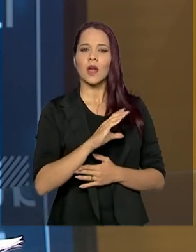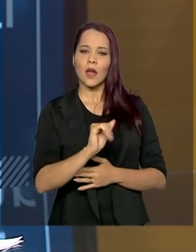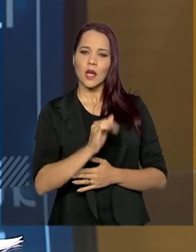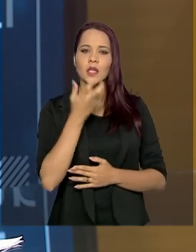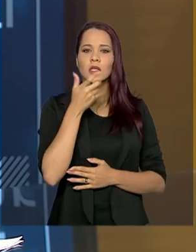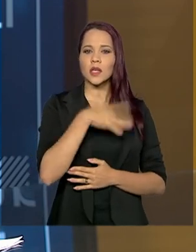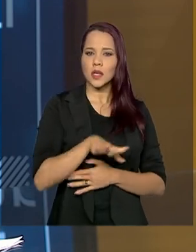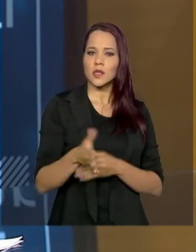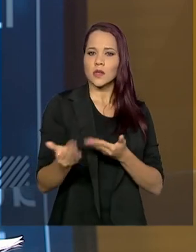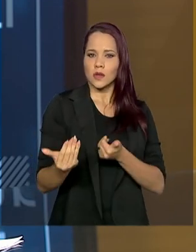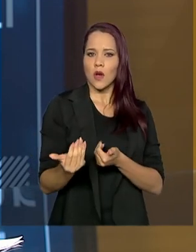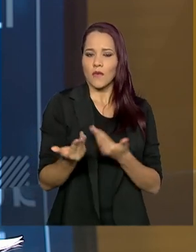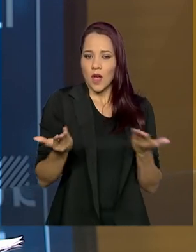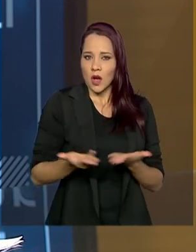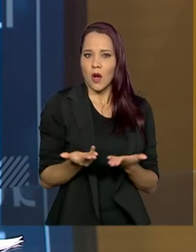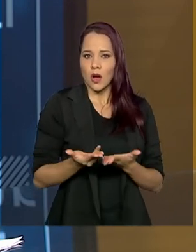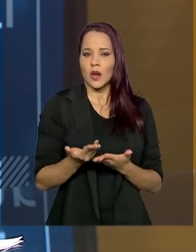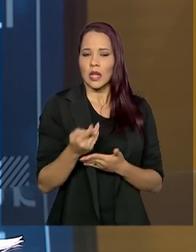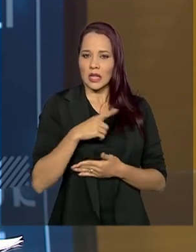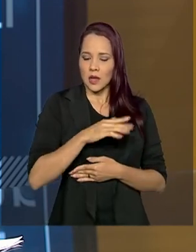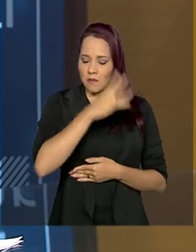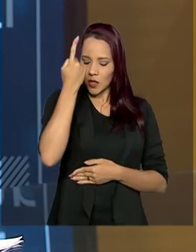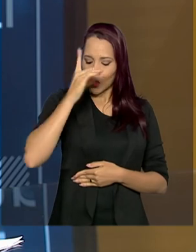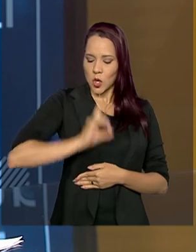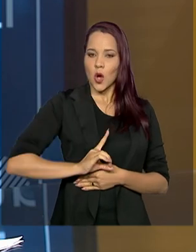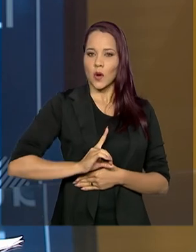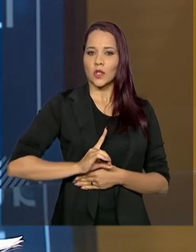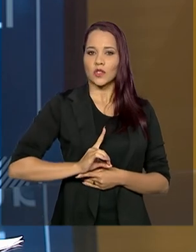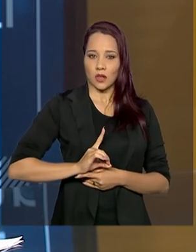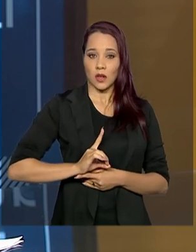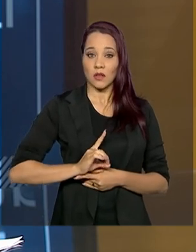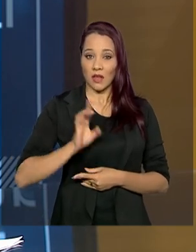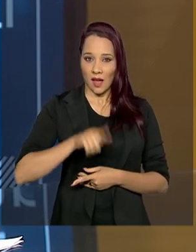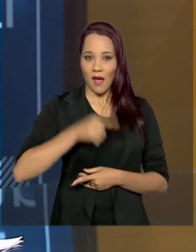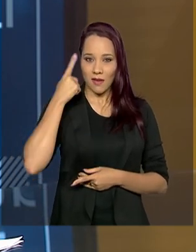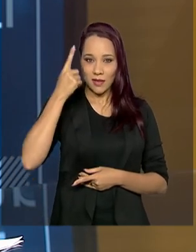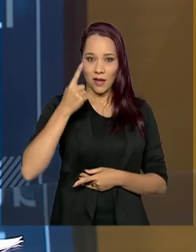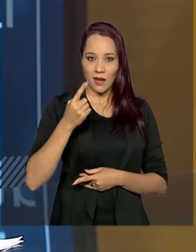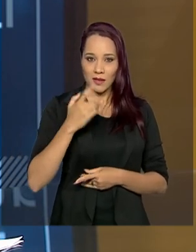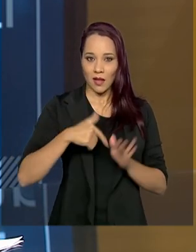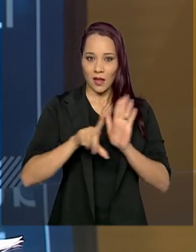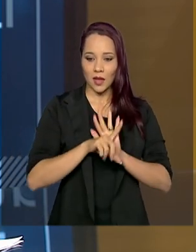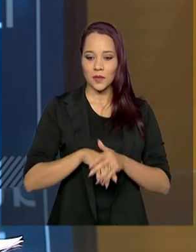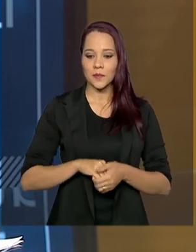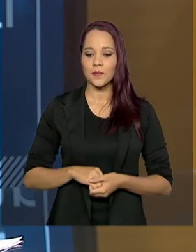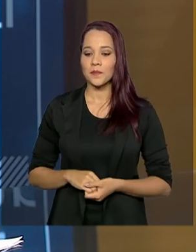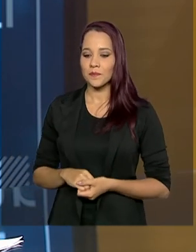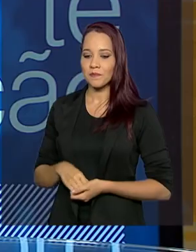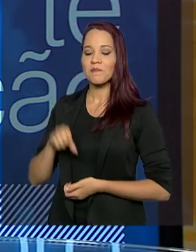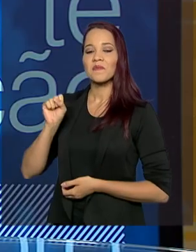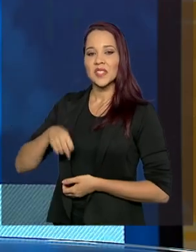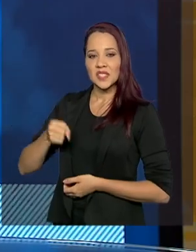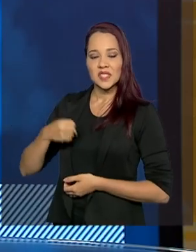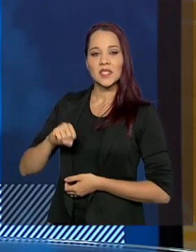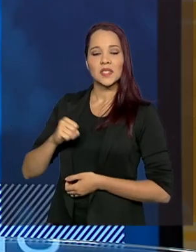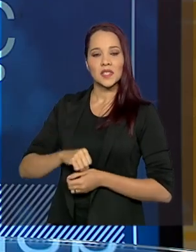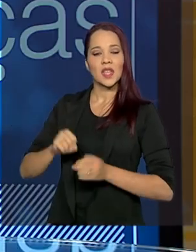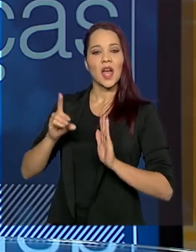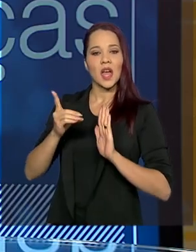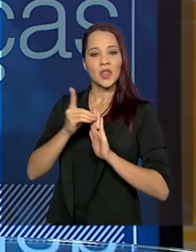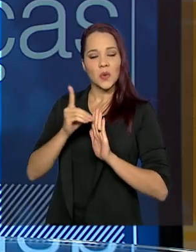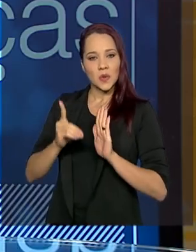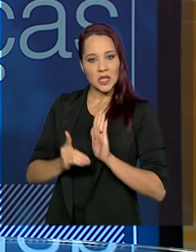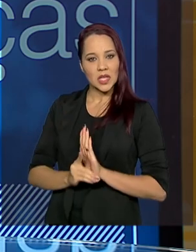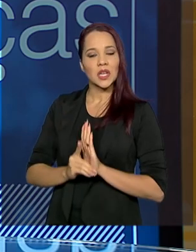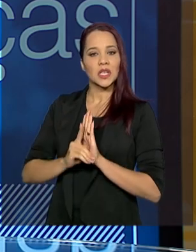as crianças e adolescentes se tornaram sujeitos de direitos? Essa é a ideia da lei? Exatamente. A doutrina da proteção integral,